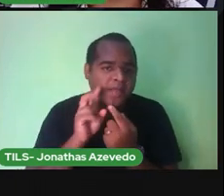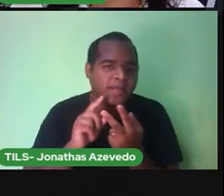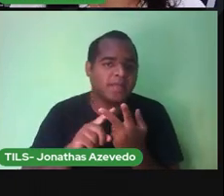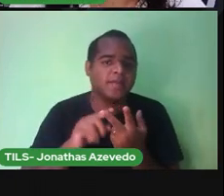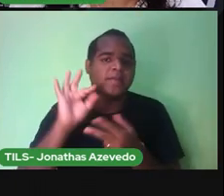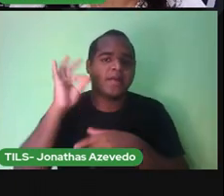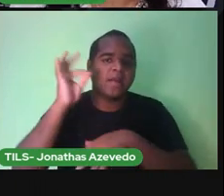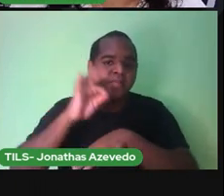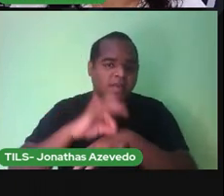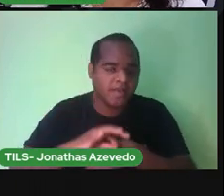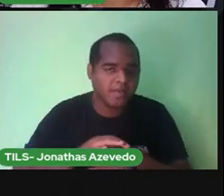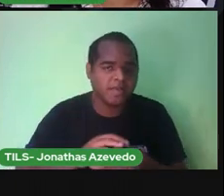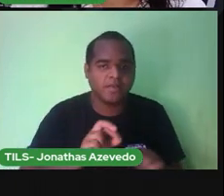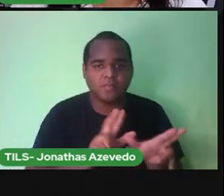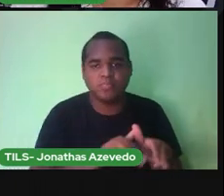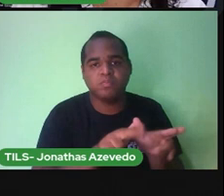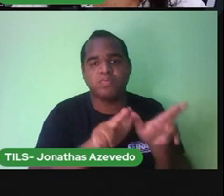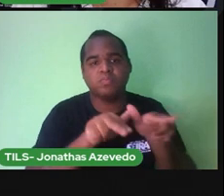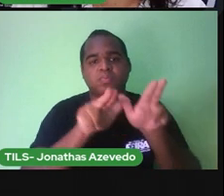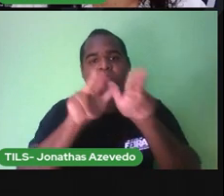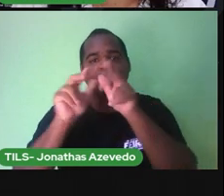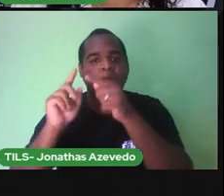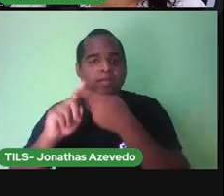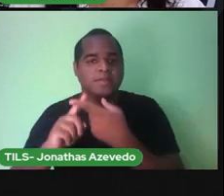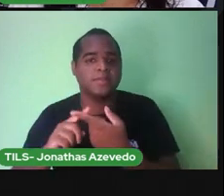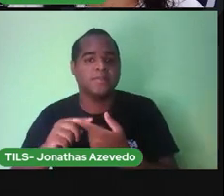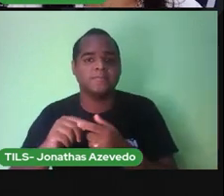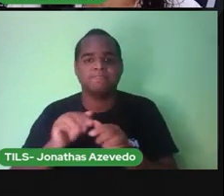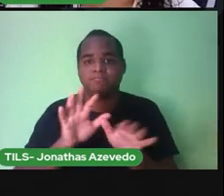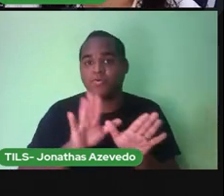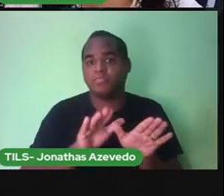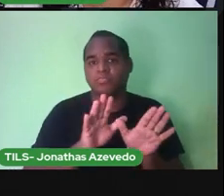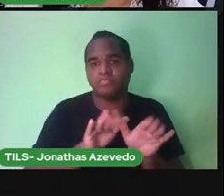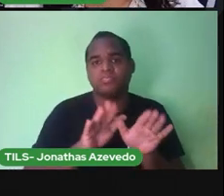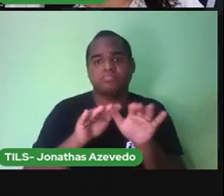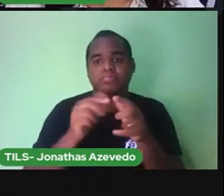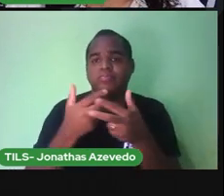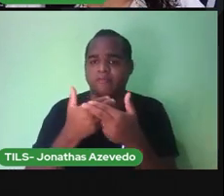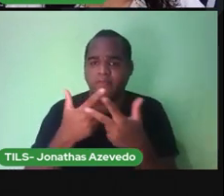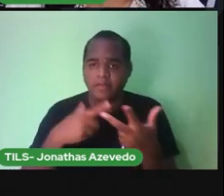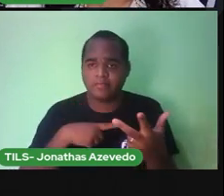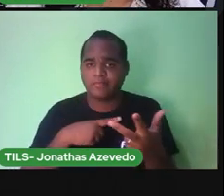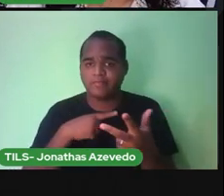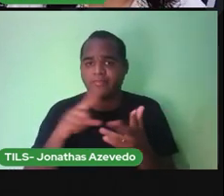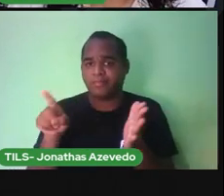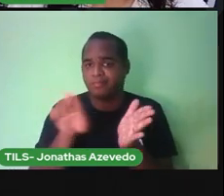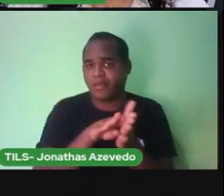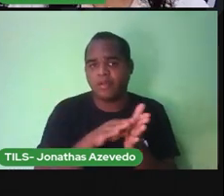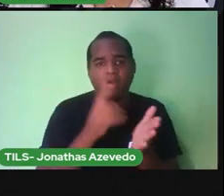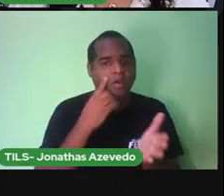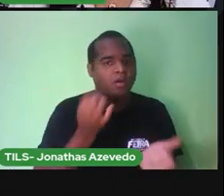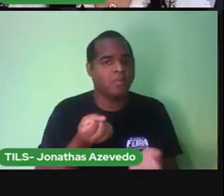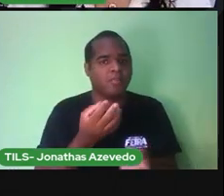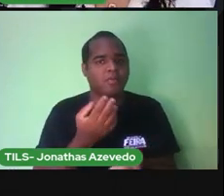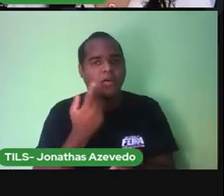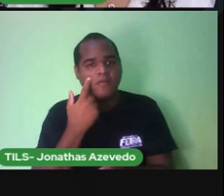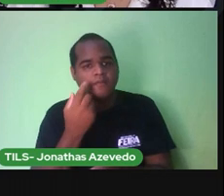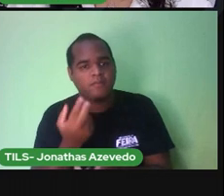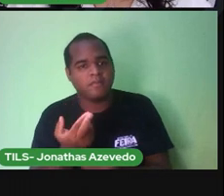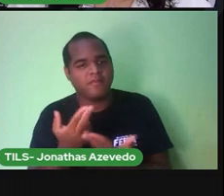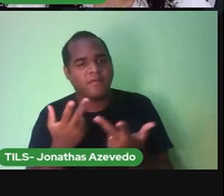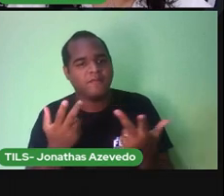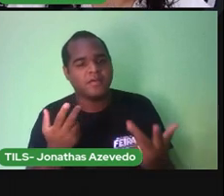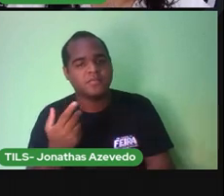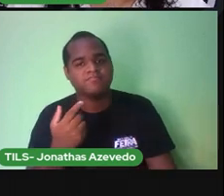abelhas, libélulas, mariposas Vieram apreciar o movimento O mede palmo,